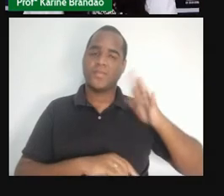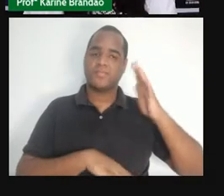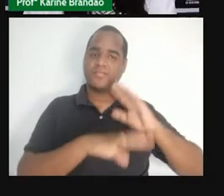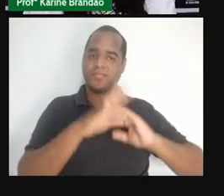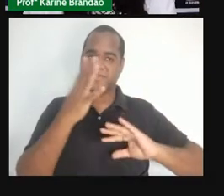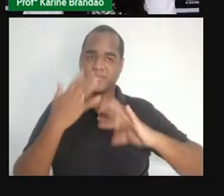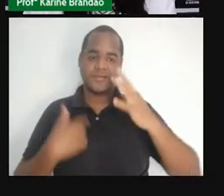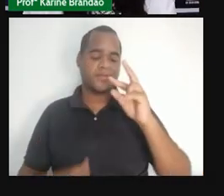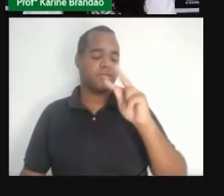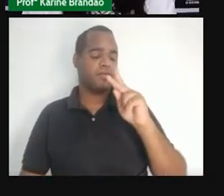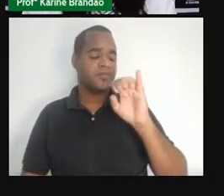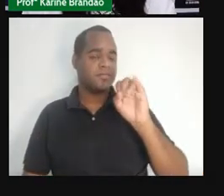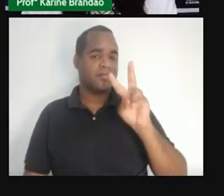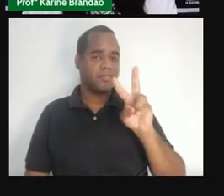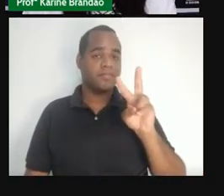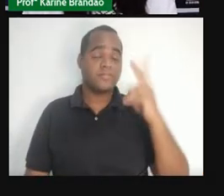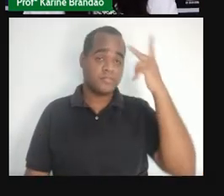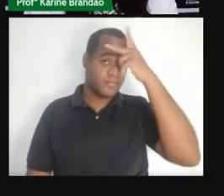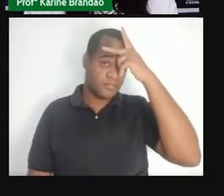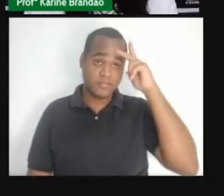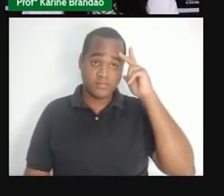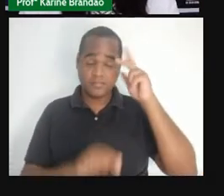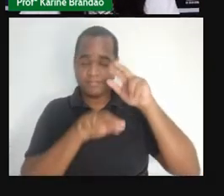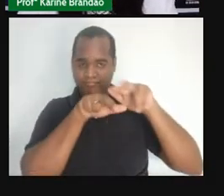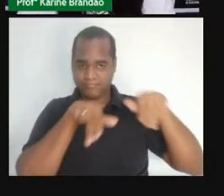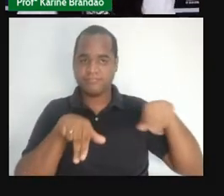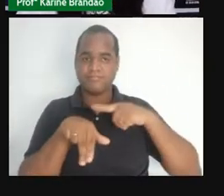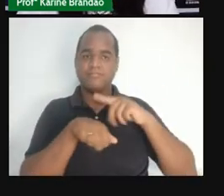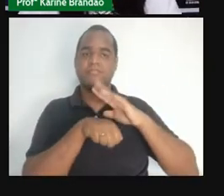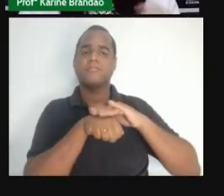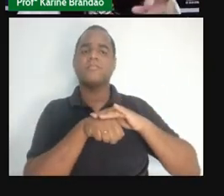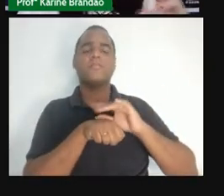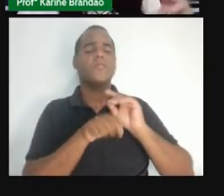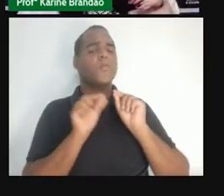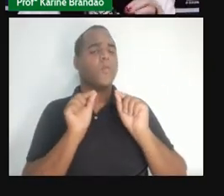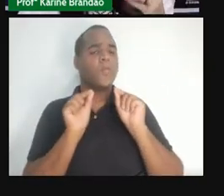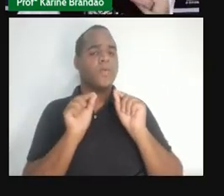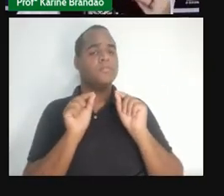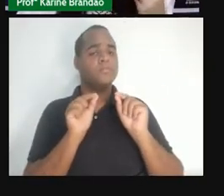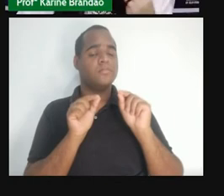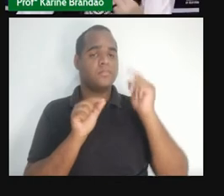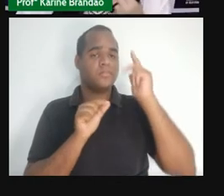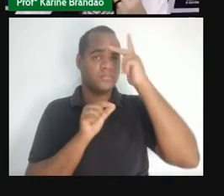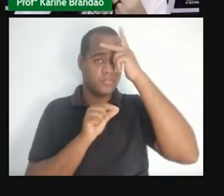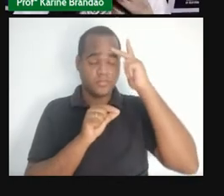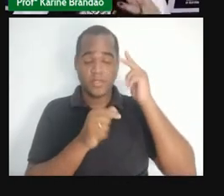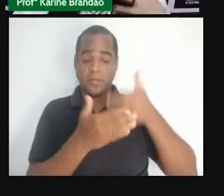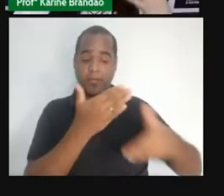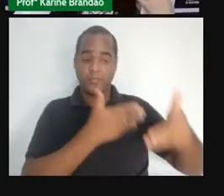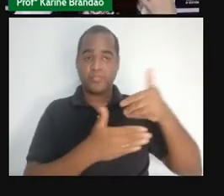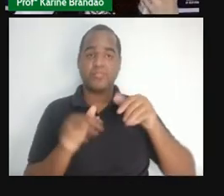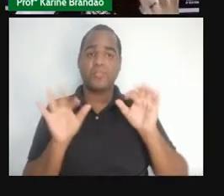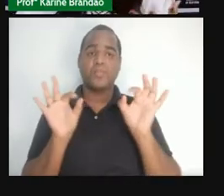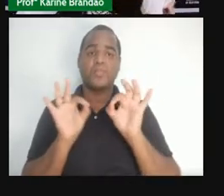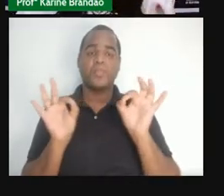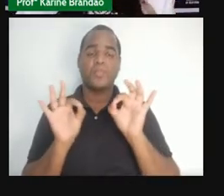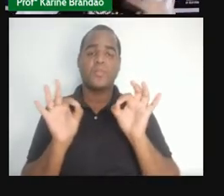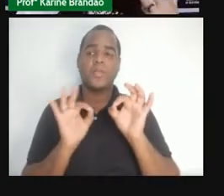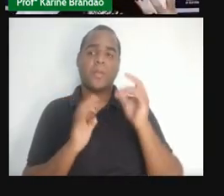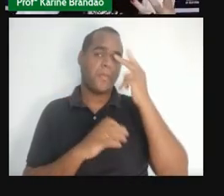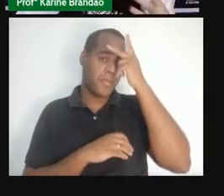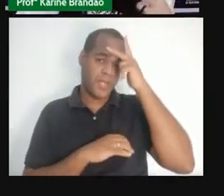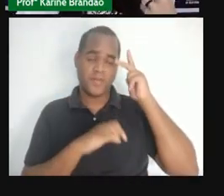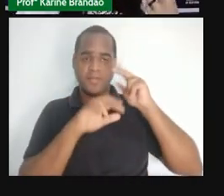o HIV, né? De pessoas com HIV. Por quê? Porque as pessoas estão deixando de se cuidar. As pessoas estão deixando